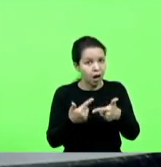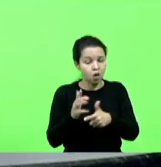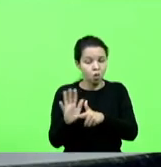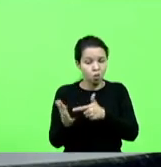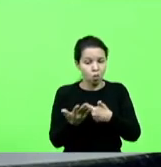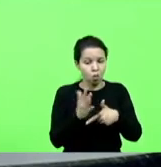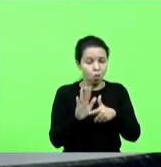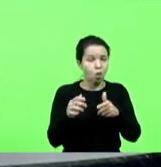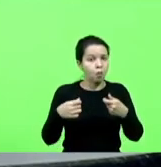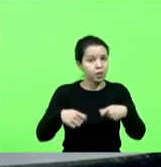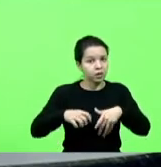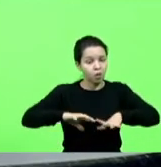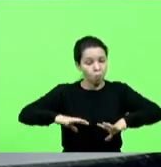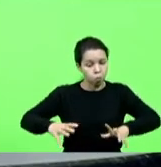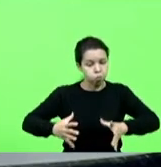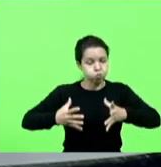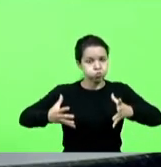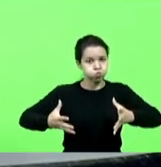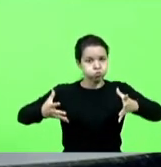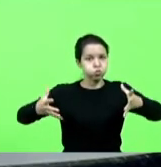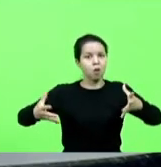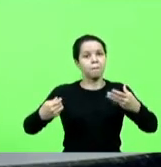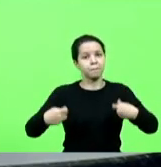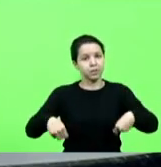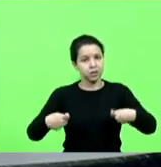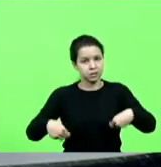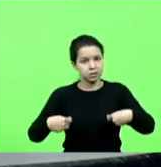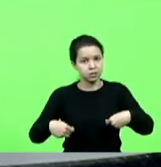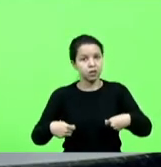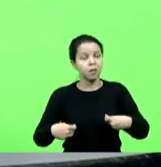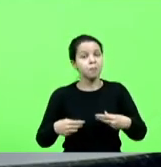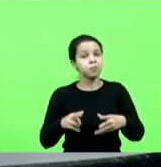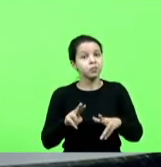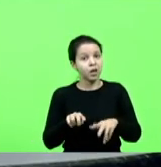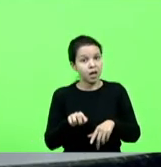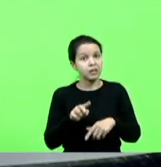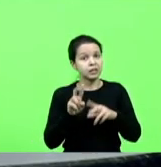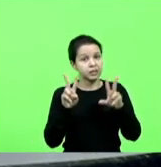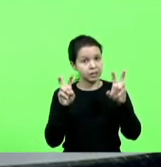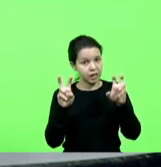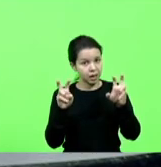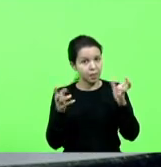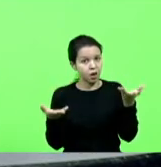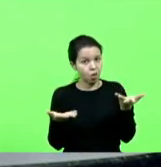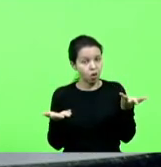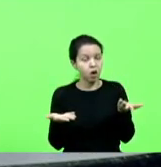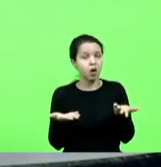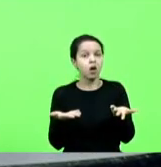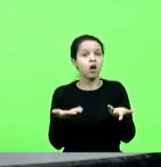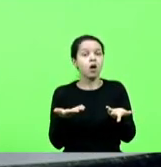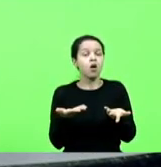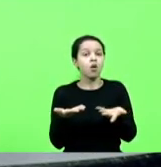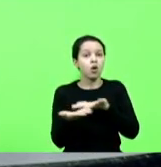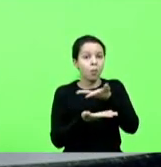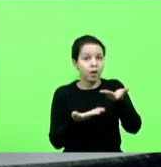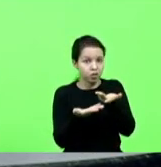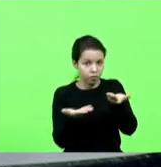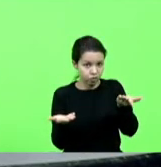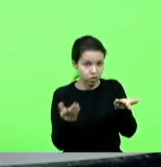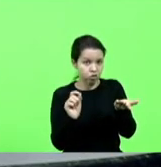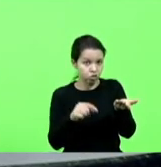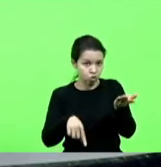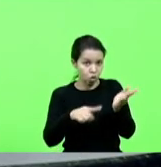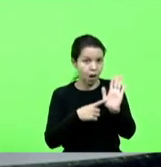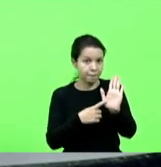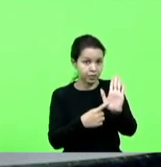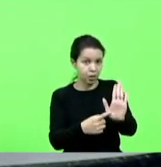robustecer. E, nesse tema, eu quero aqui compartilhar com vossas excelências que nós apresentamos o